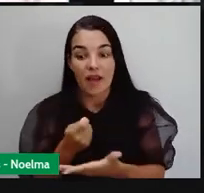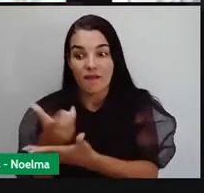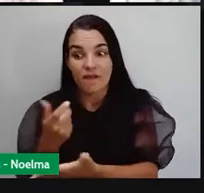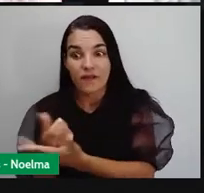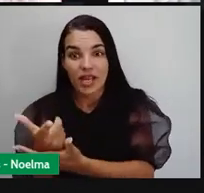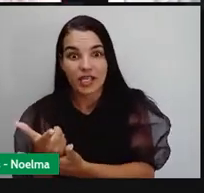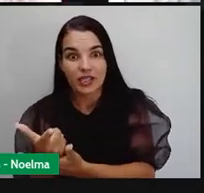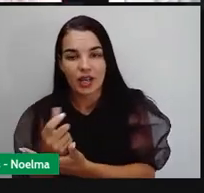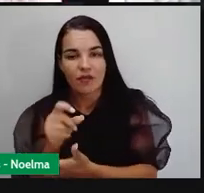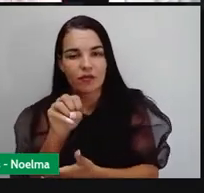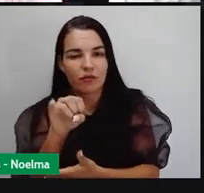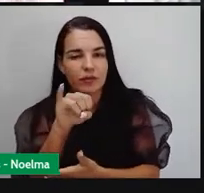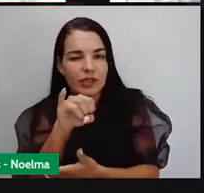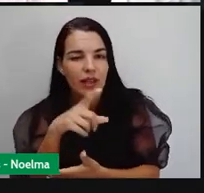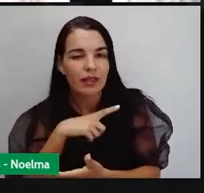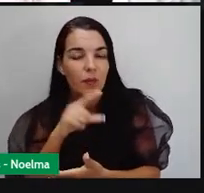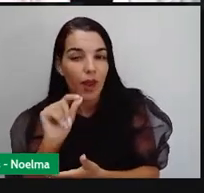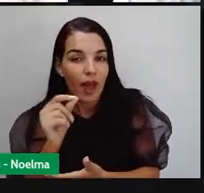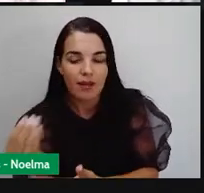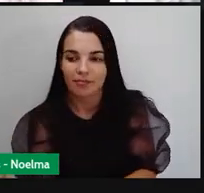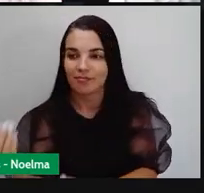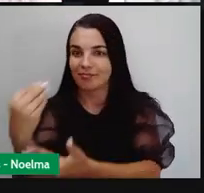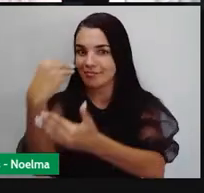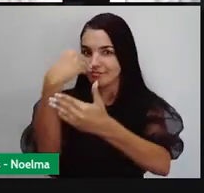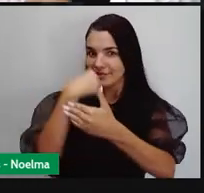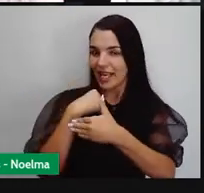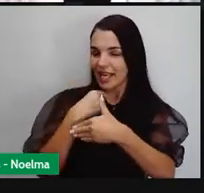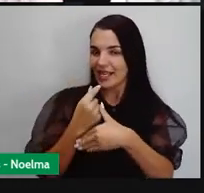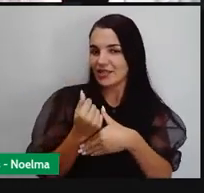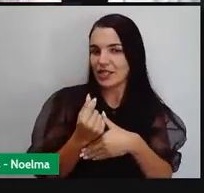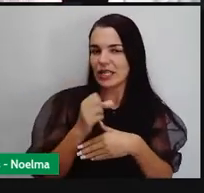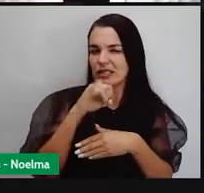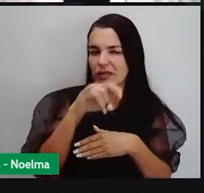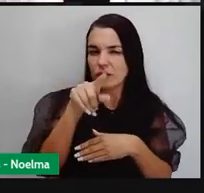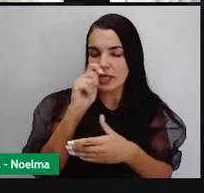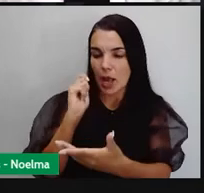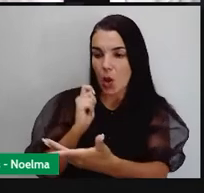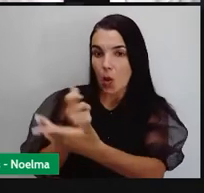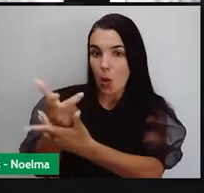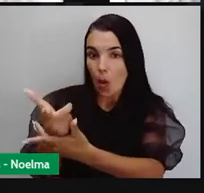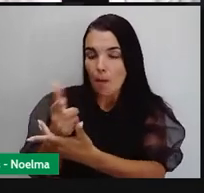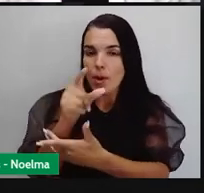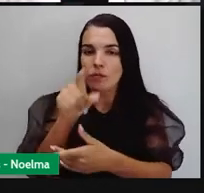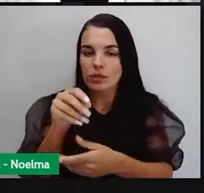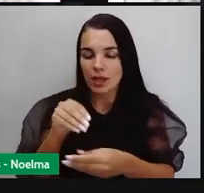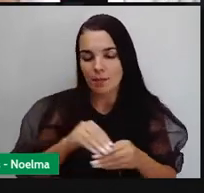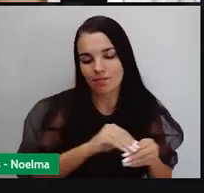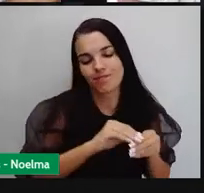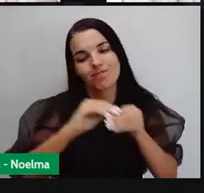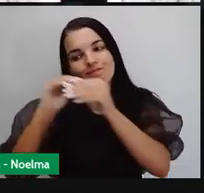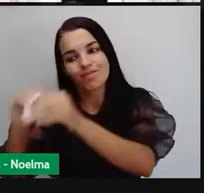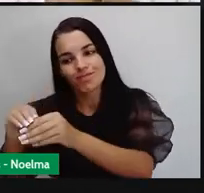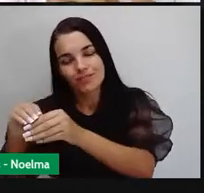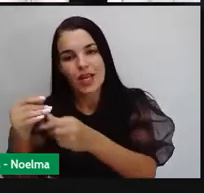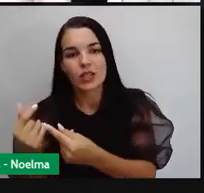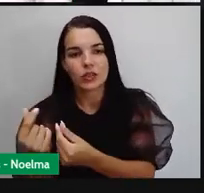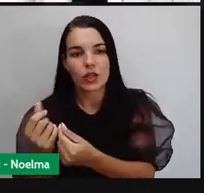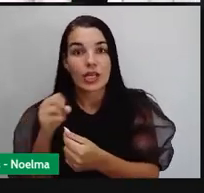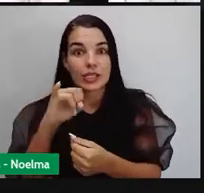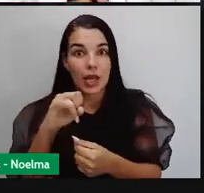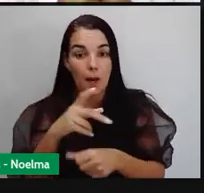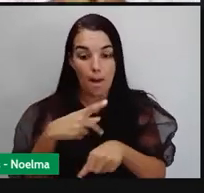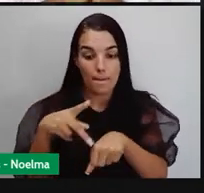recebe dinheiro. Quando você compra, você passa dinheiro. Ou seja, um país que vendesse